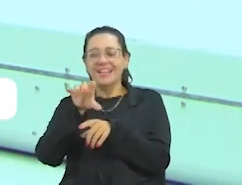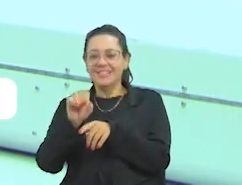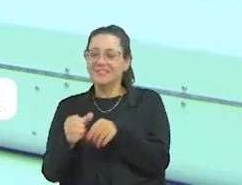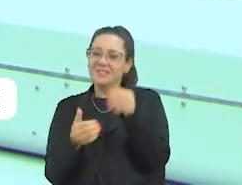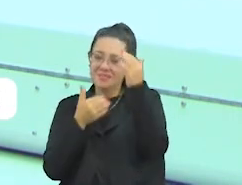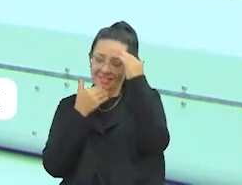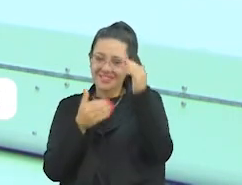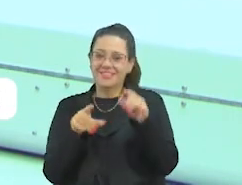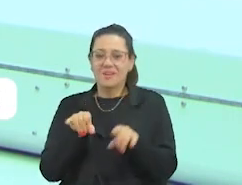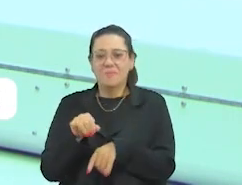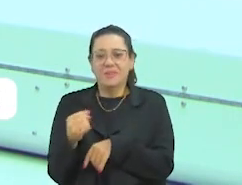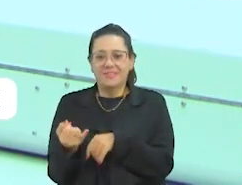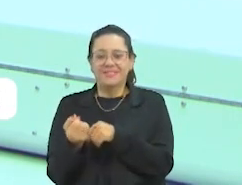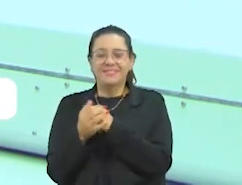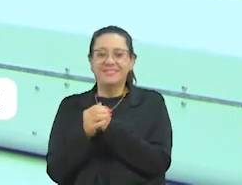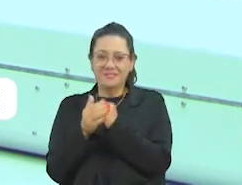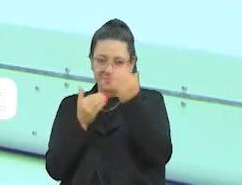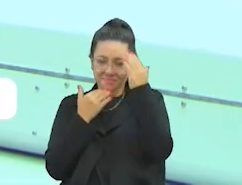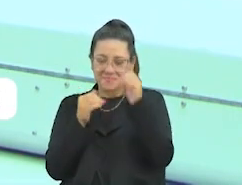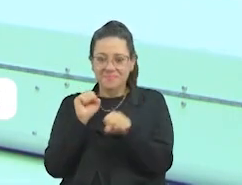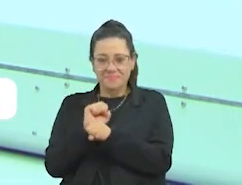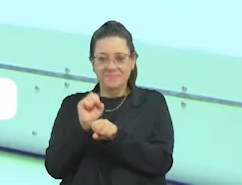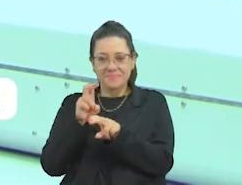pela oportunidade. Obrigada.